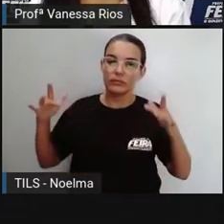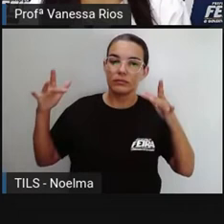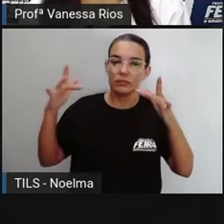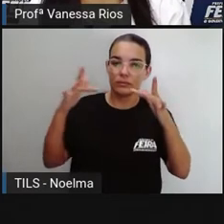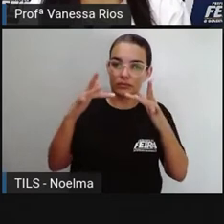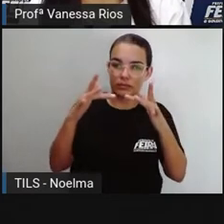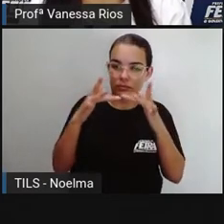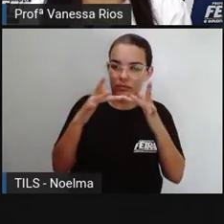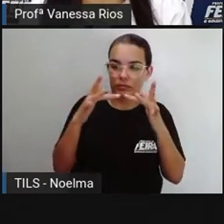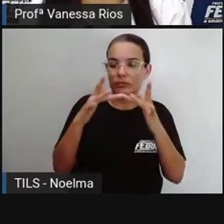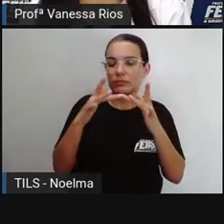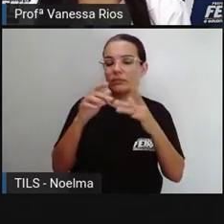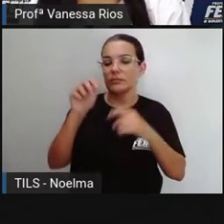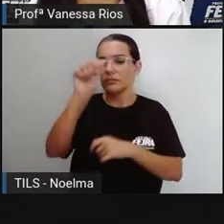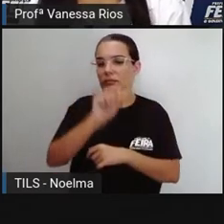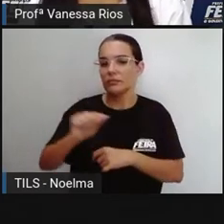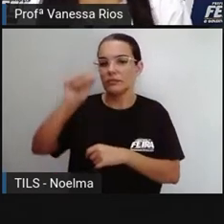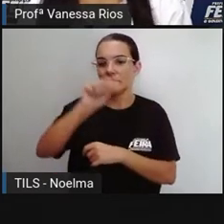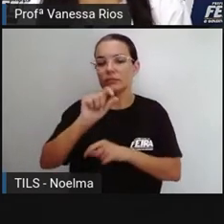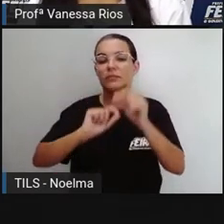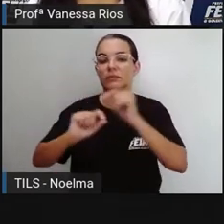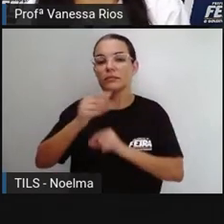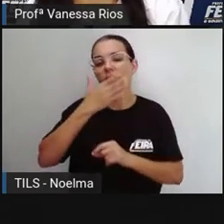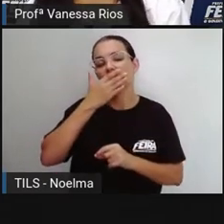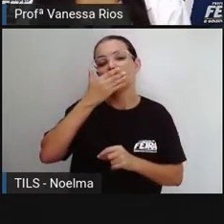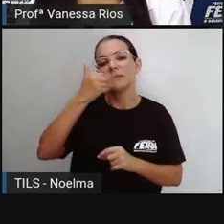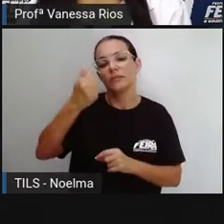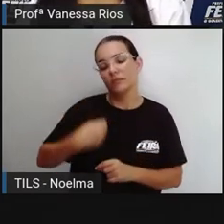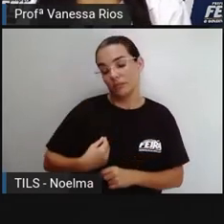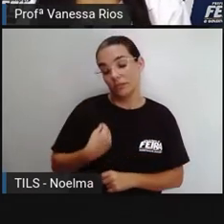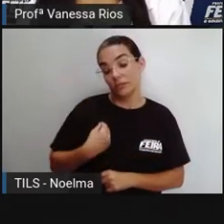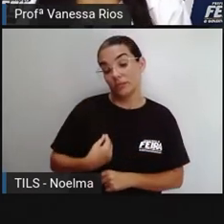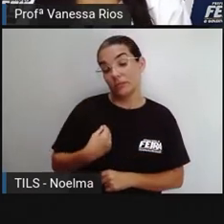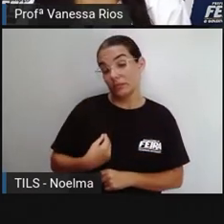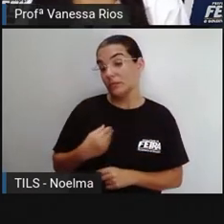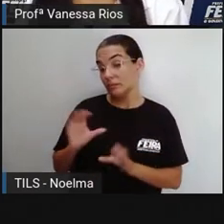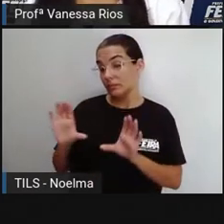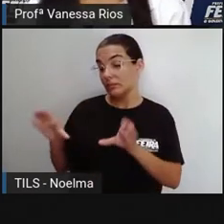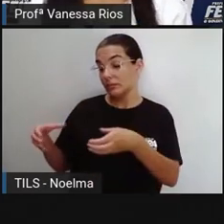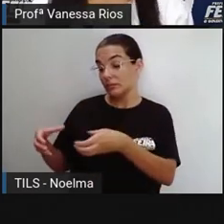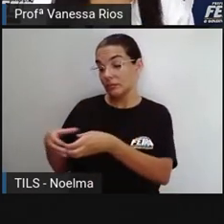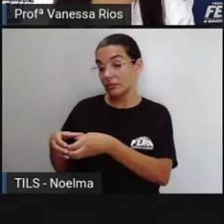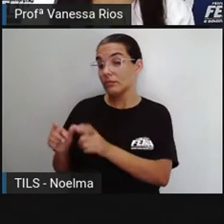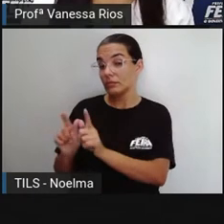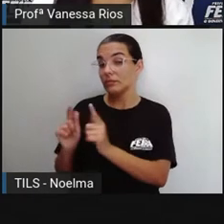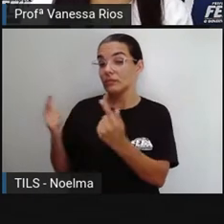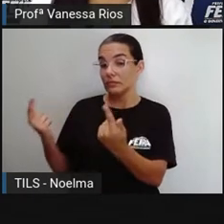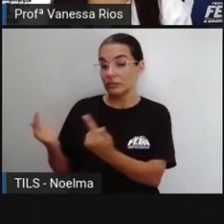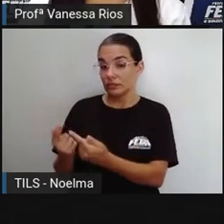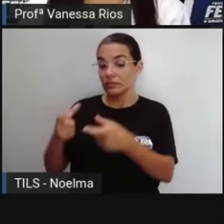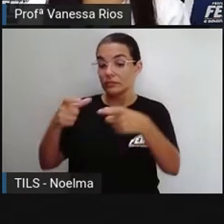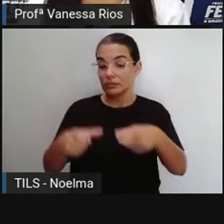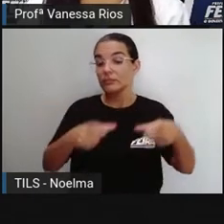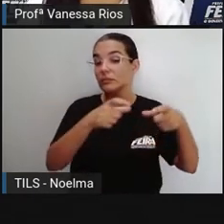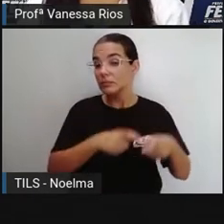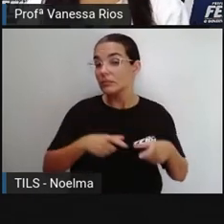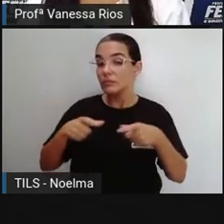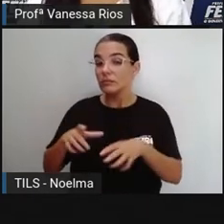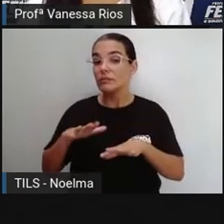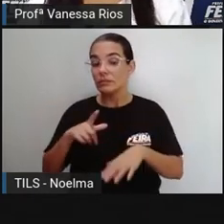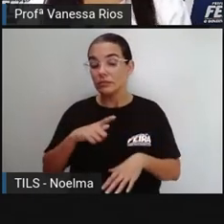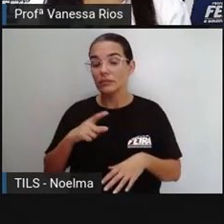juntarem em prol da melhoria de vida das pessoas de um determinado local. Então, existem